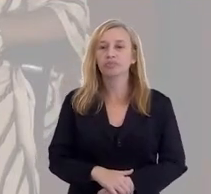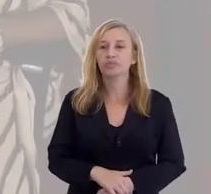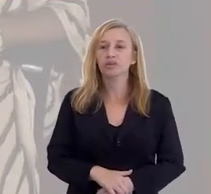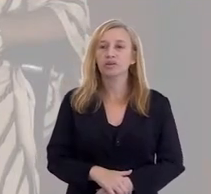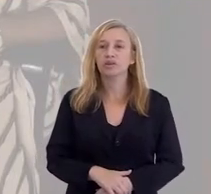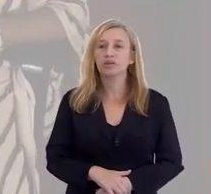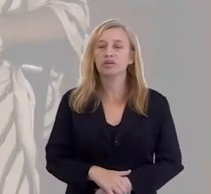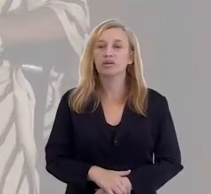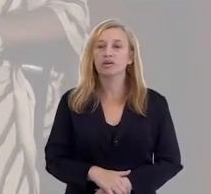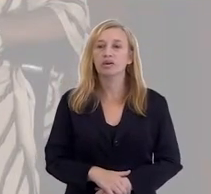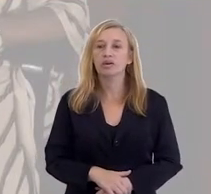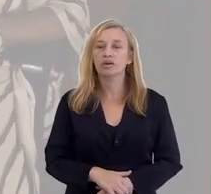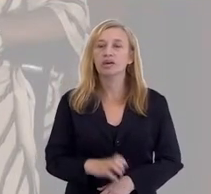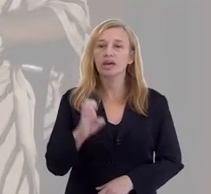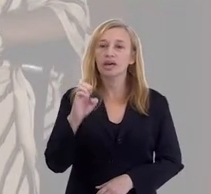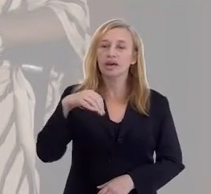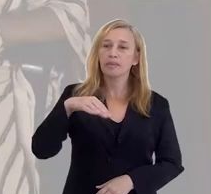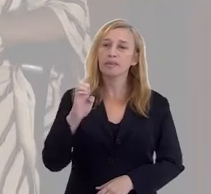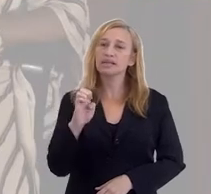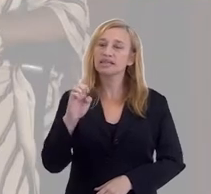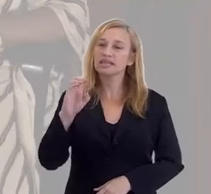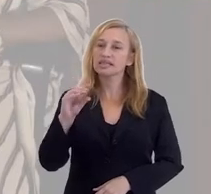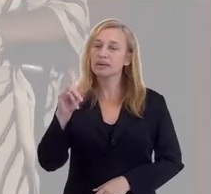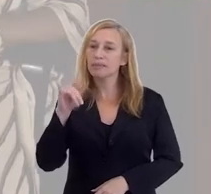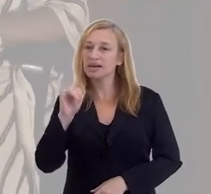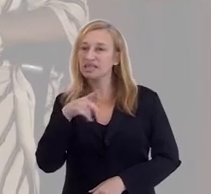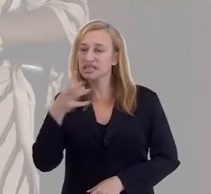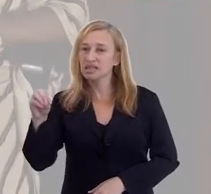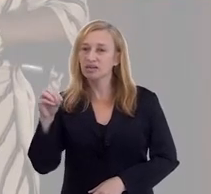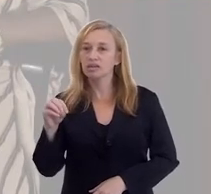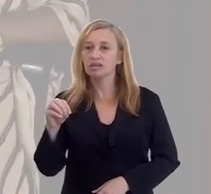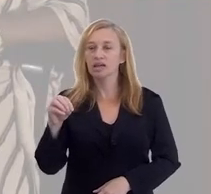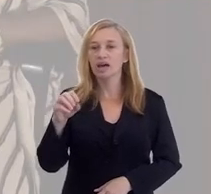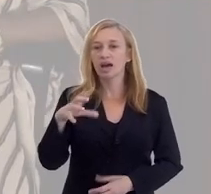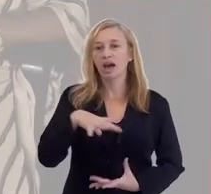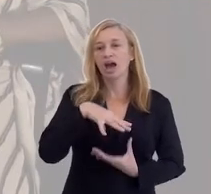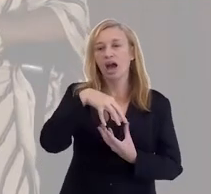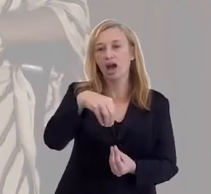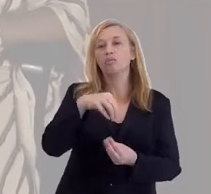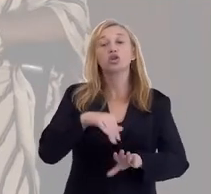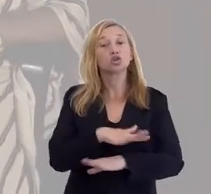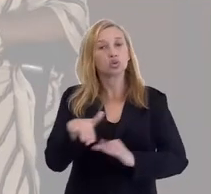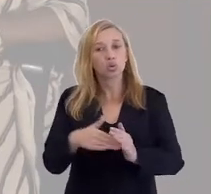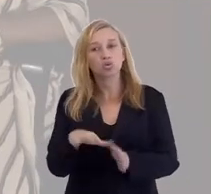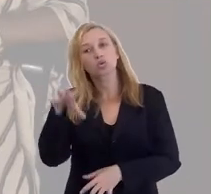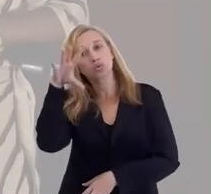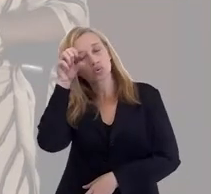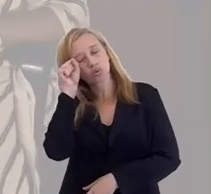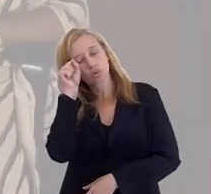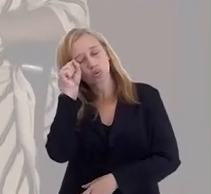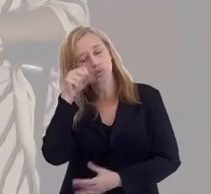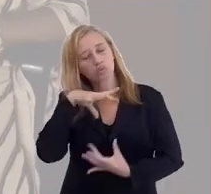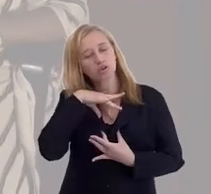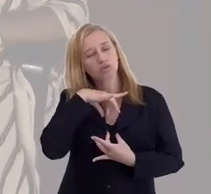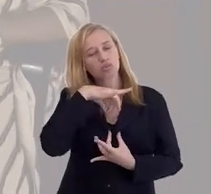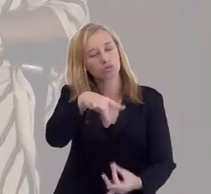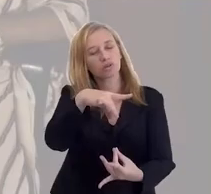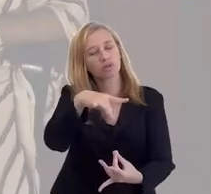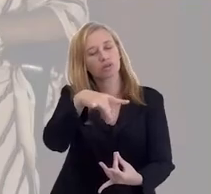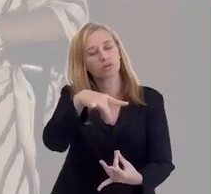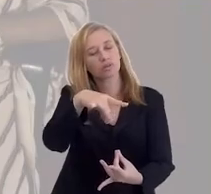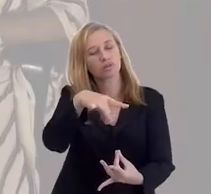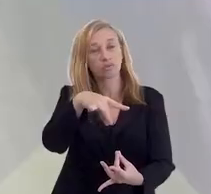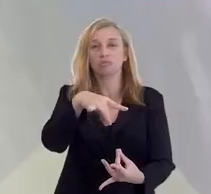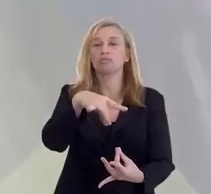gente chama de emancipação da alma. Todo mundo, todo mundo, quando dorme, o espírito sai do corpo.